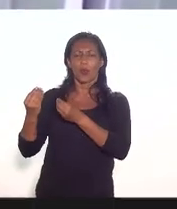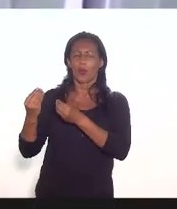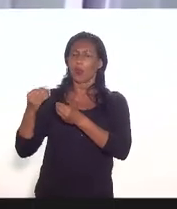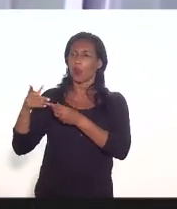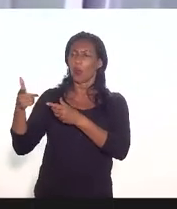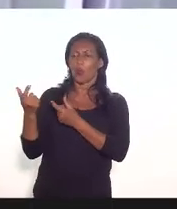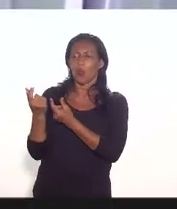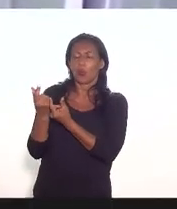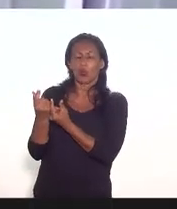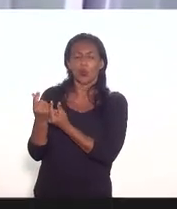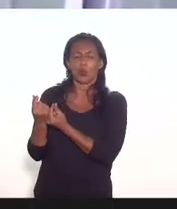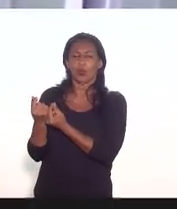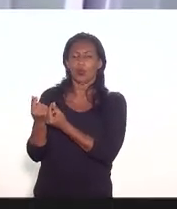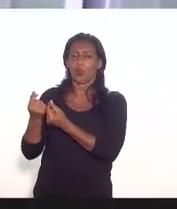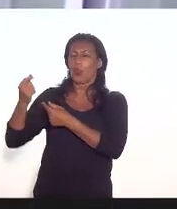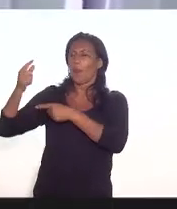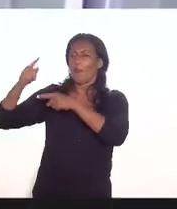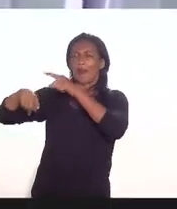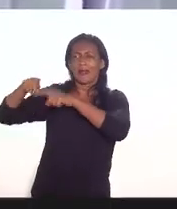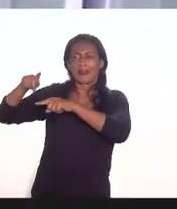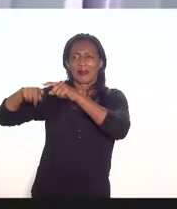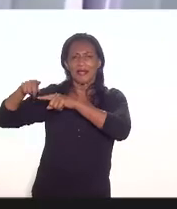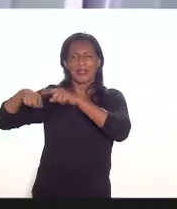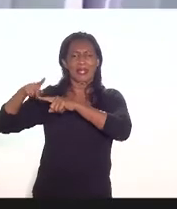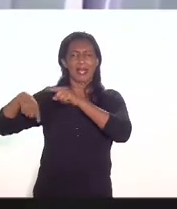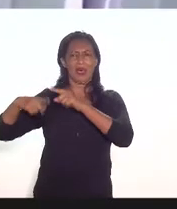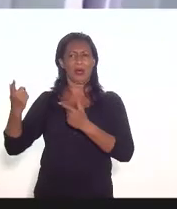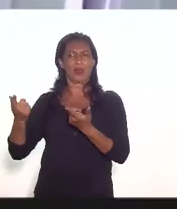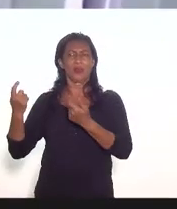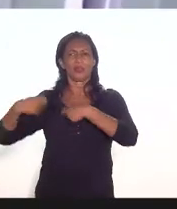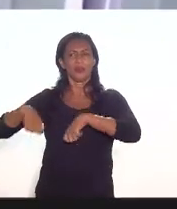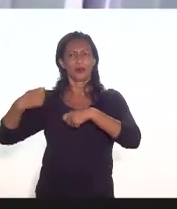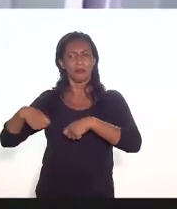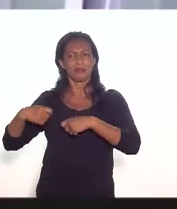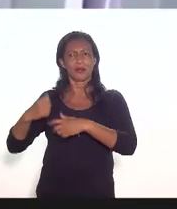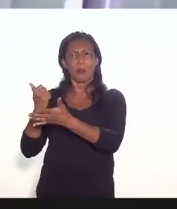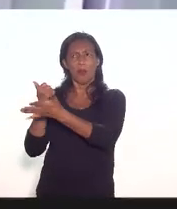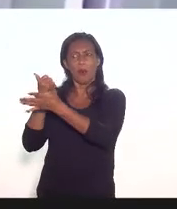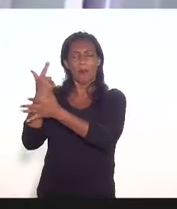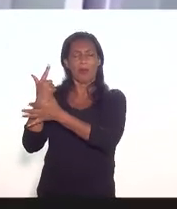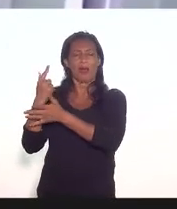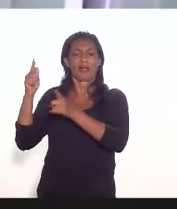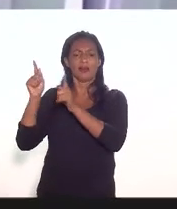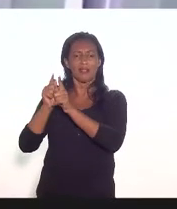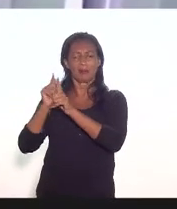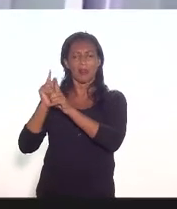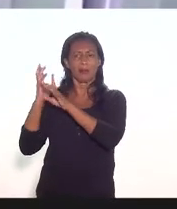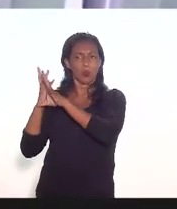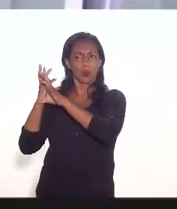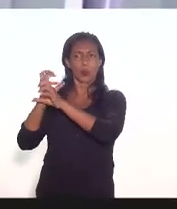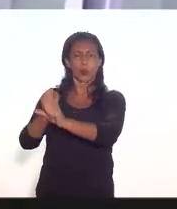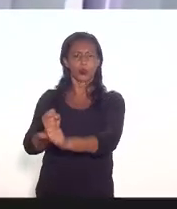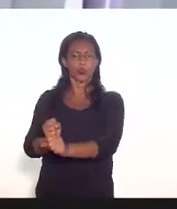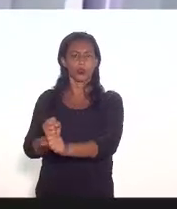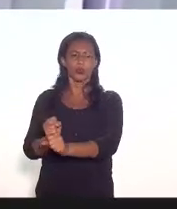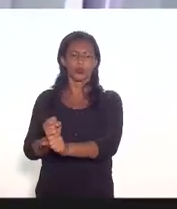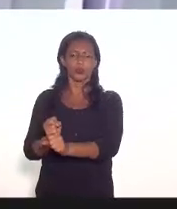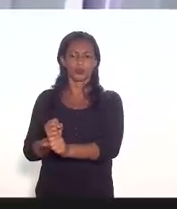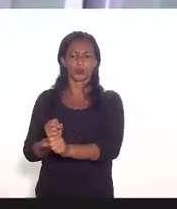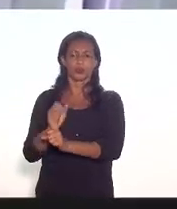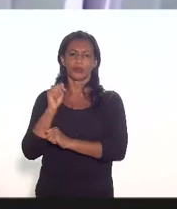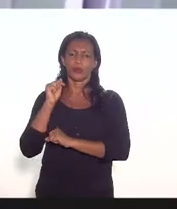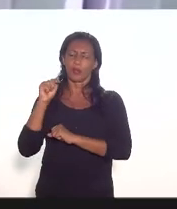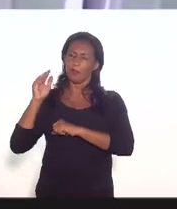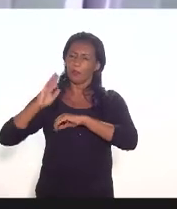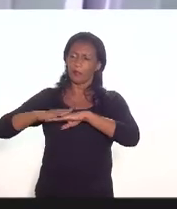esse setor são insumos dolarizados isso também tem repercutido muito negativamente nas contas desses desses